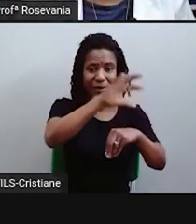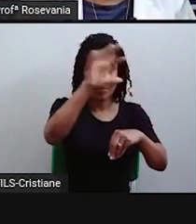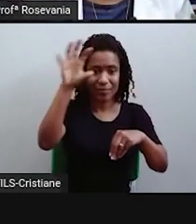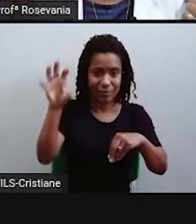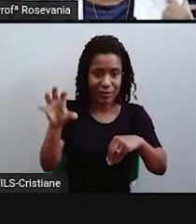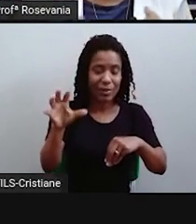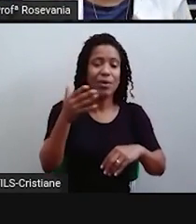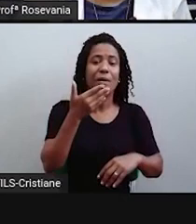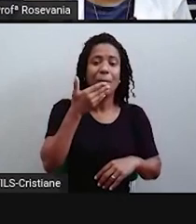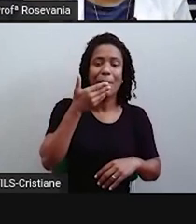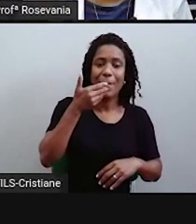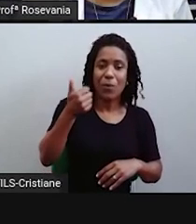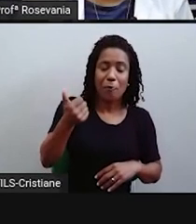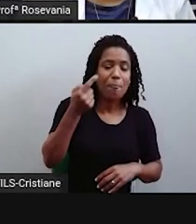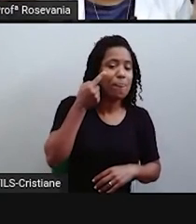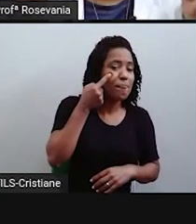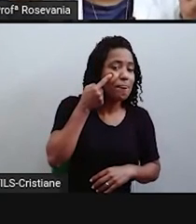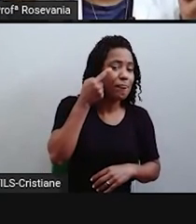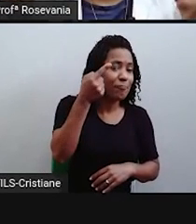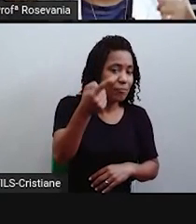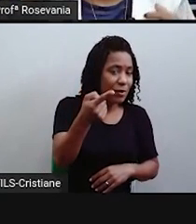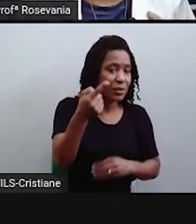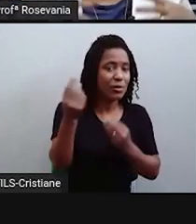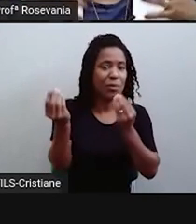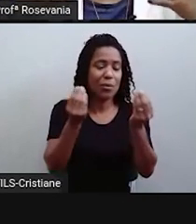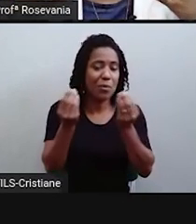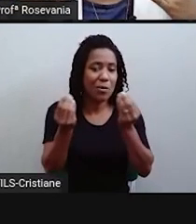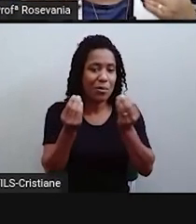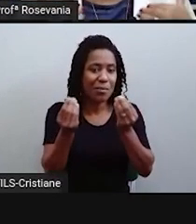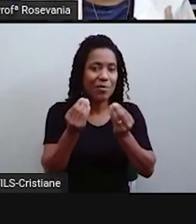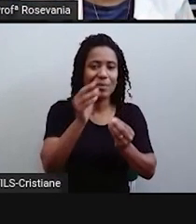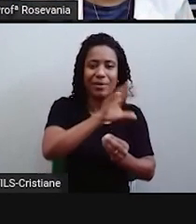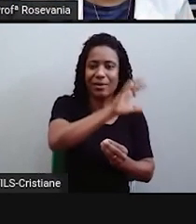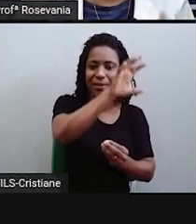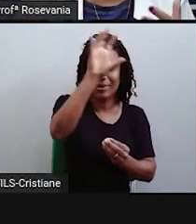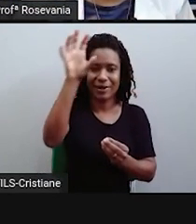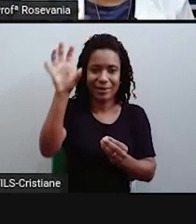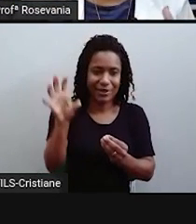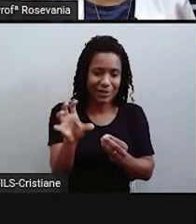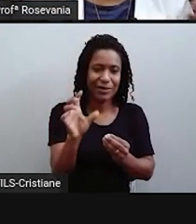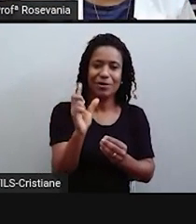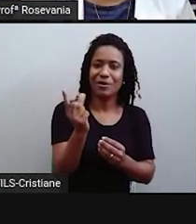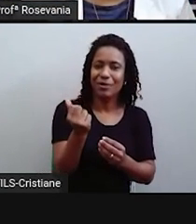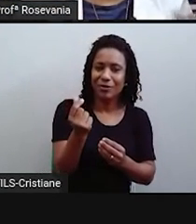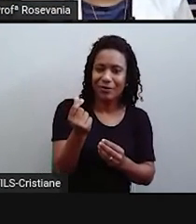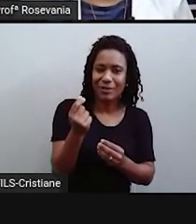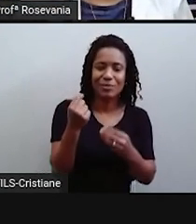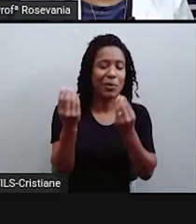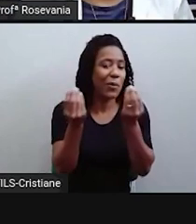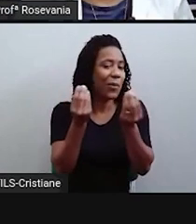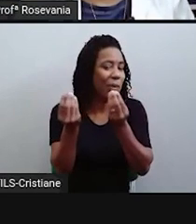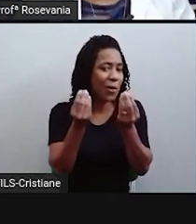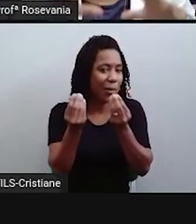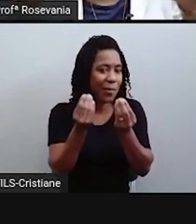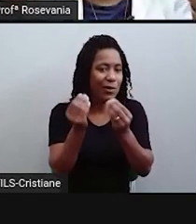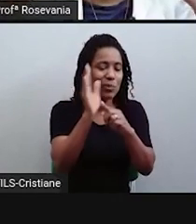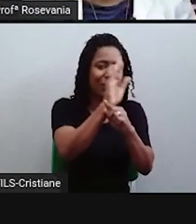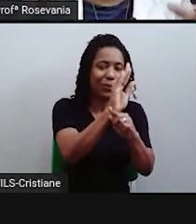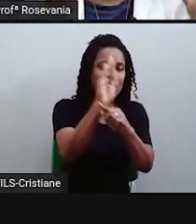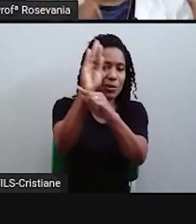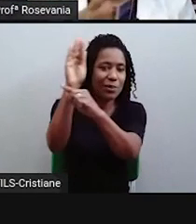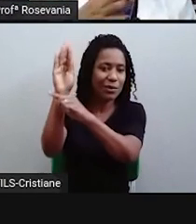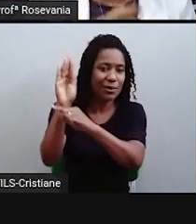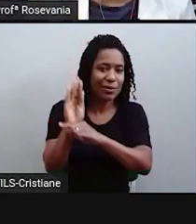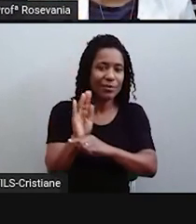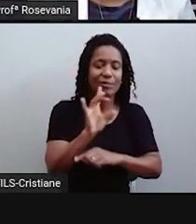distribuir os recursos, entender culturalmente a região e os investimentos, né, saber como é que seriam feitos também, foi